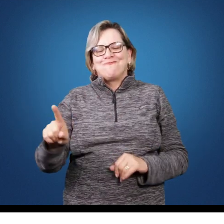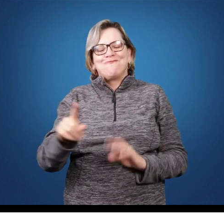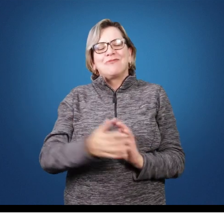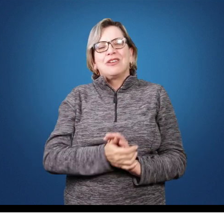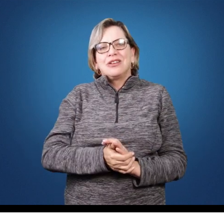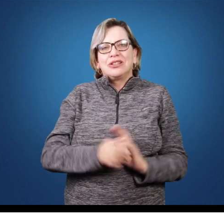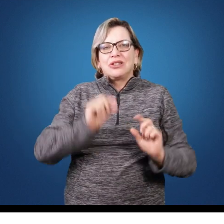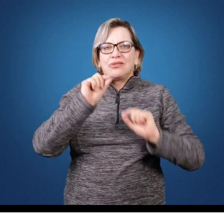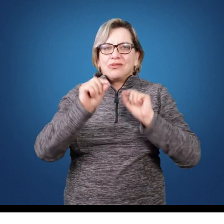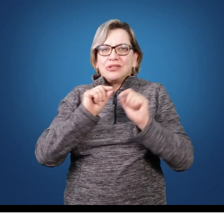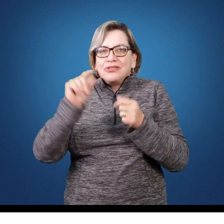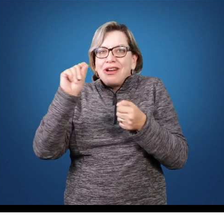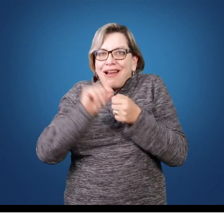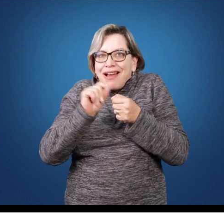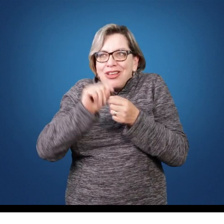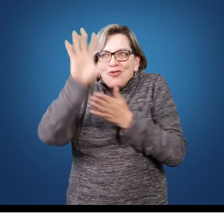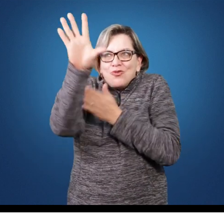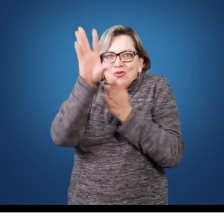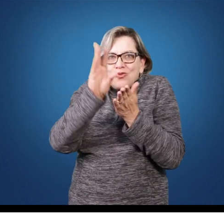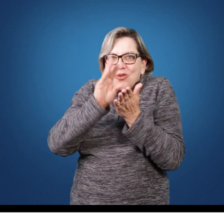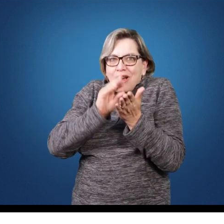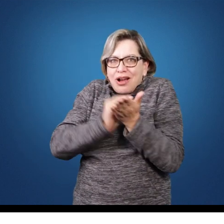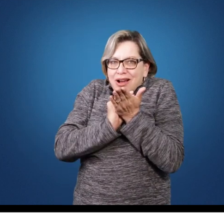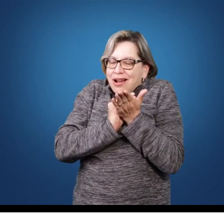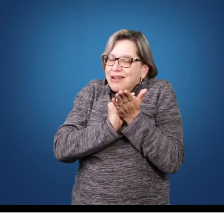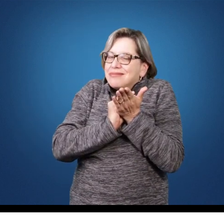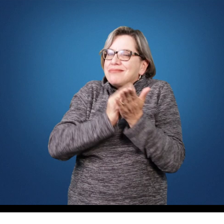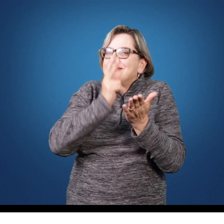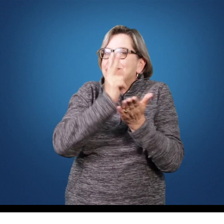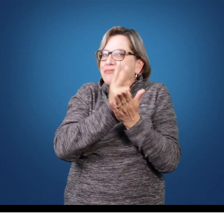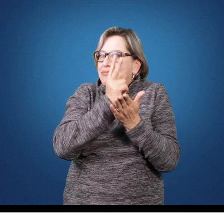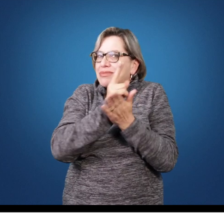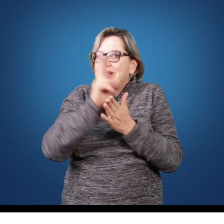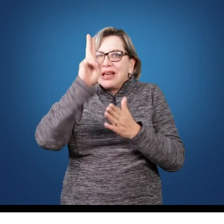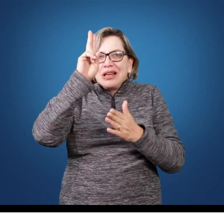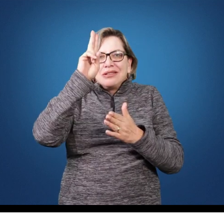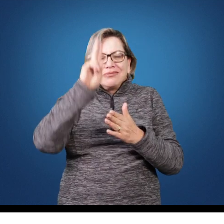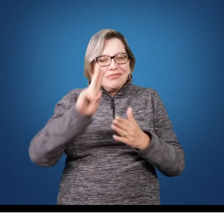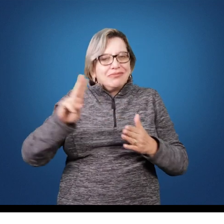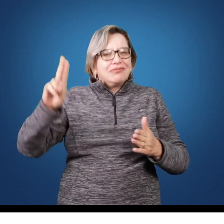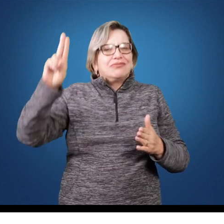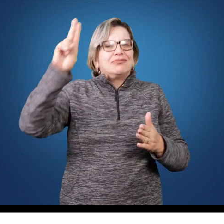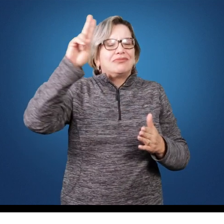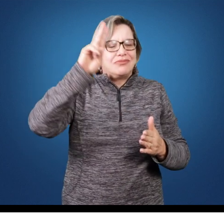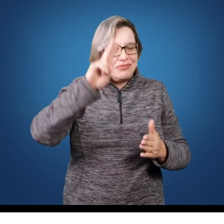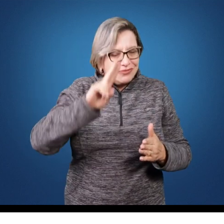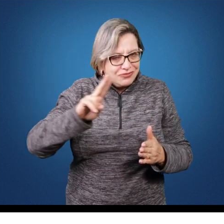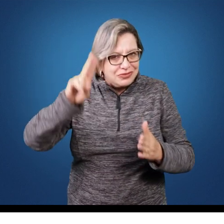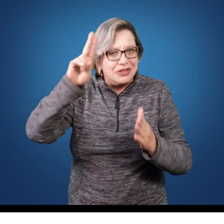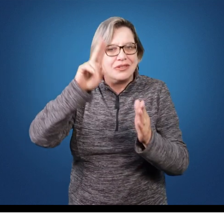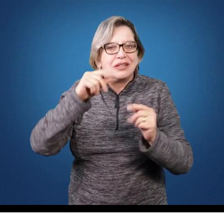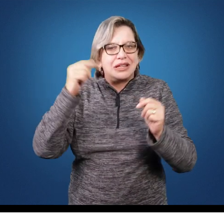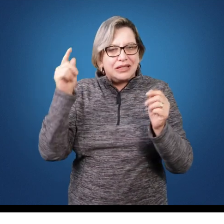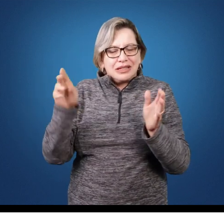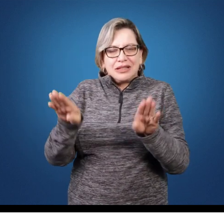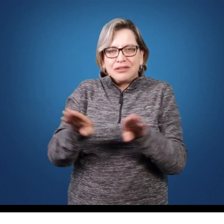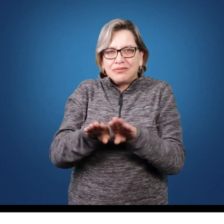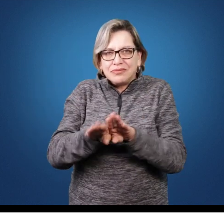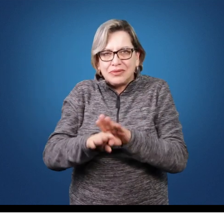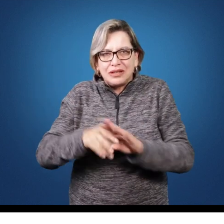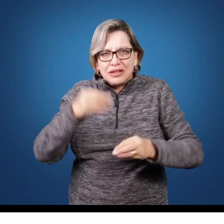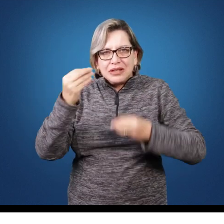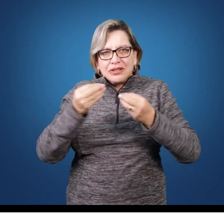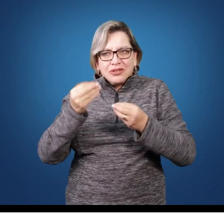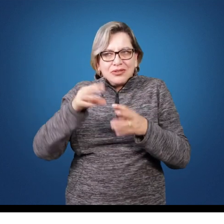acadêmico é aquele praticado no âmbito da universidade, do ensino, da pesquisa, que consiste então